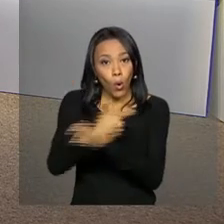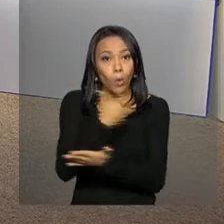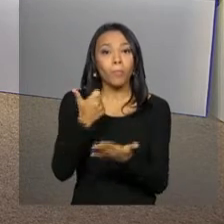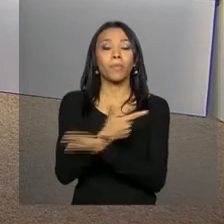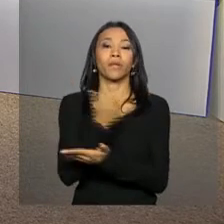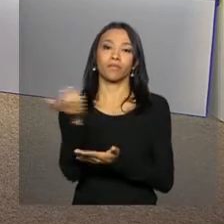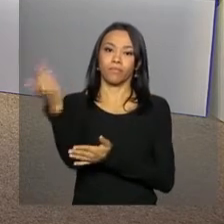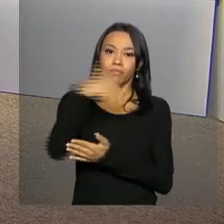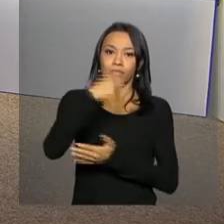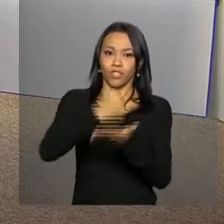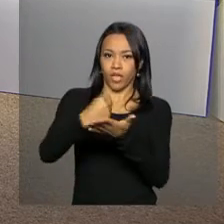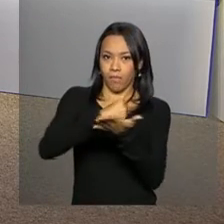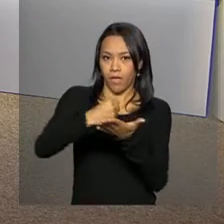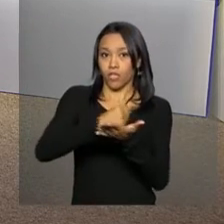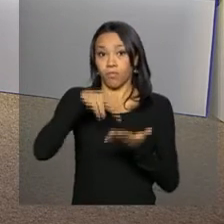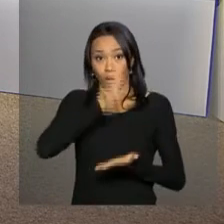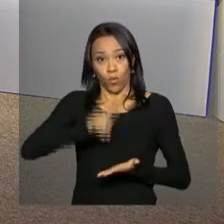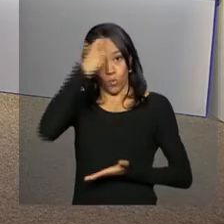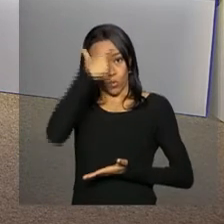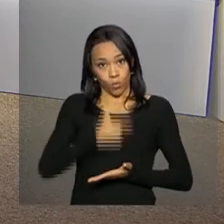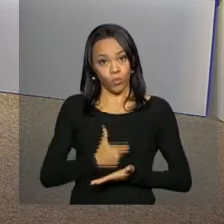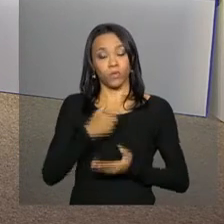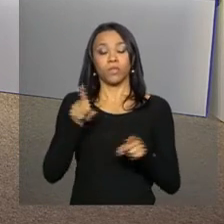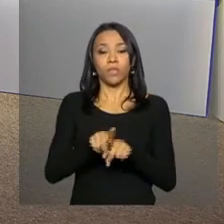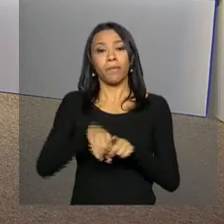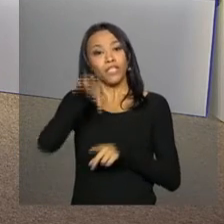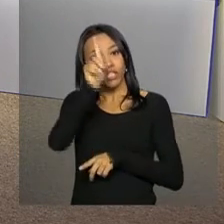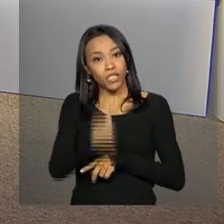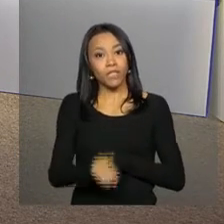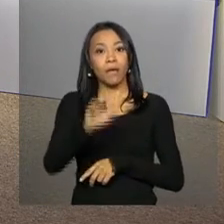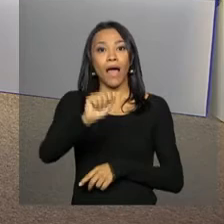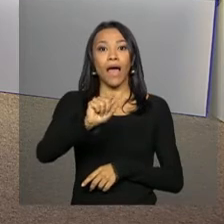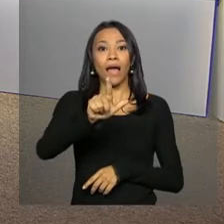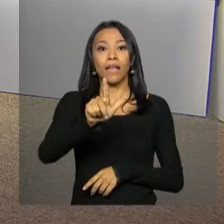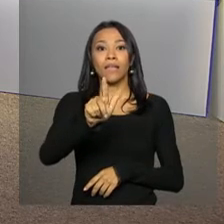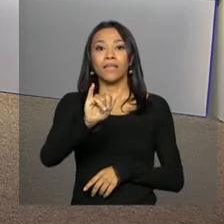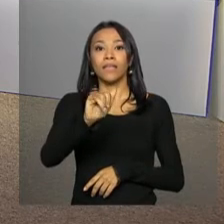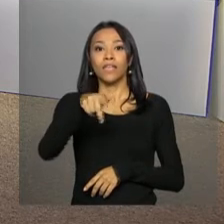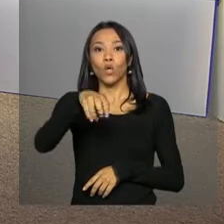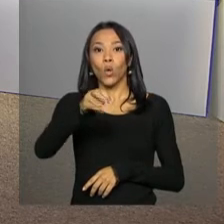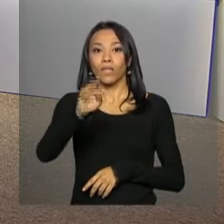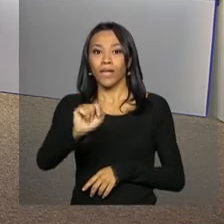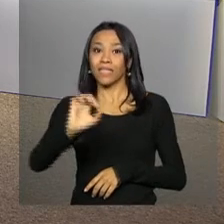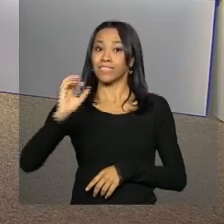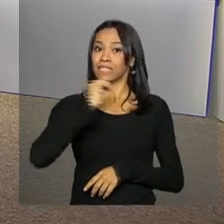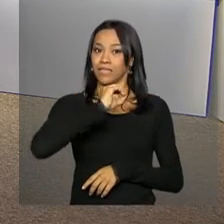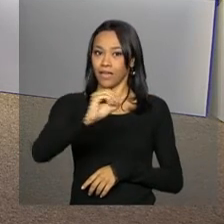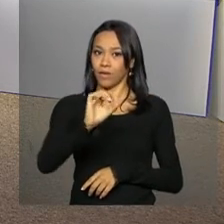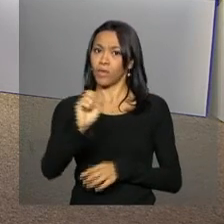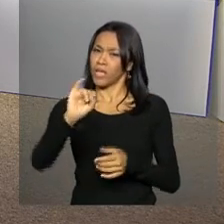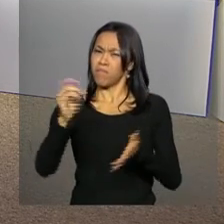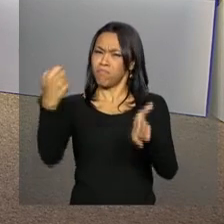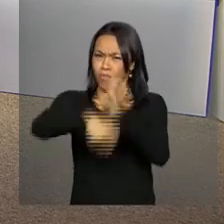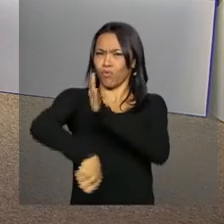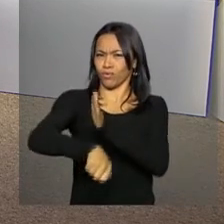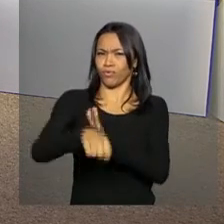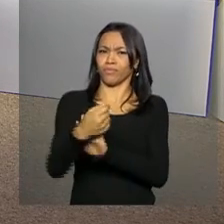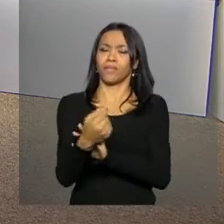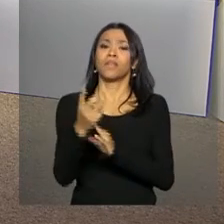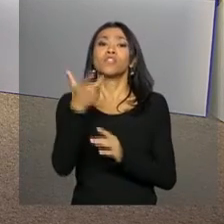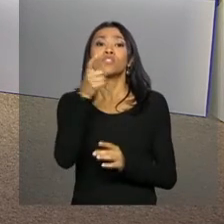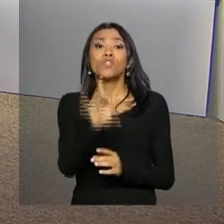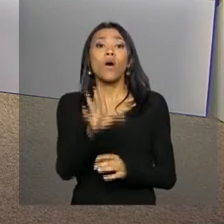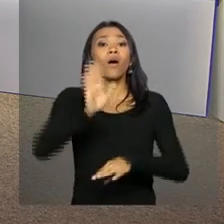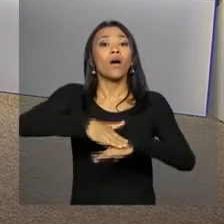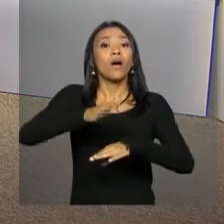para uso e consumo pessoal com direito à alíquota zero do imposto de importação. Lembrando que a medida só vale